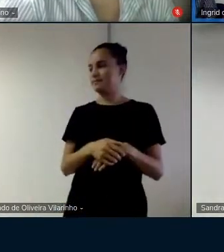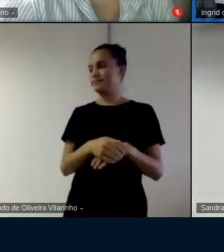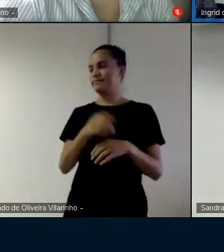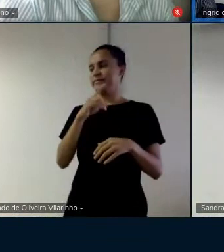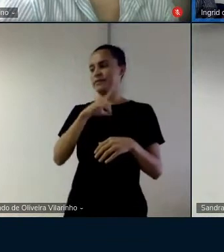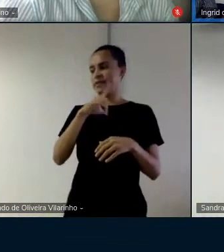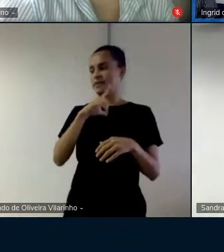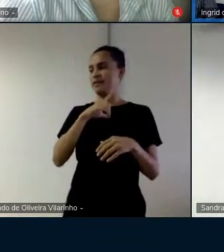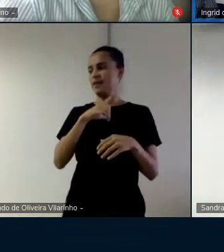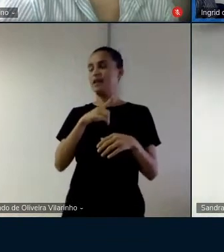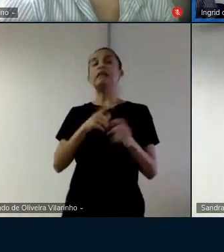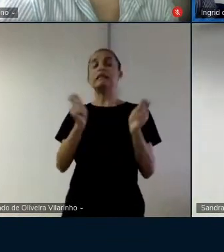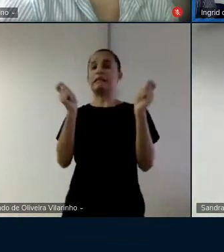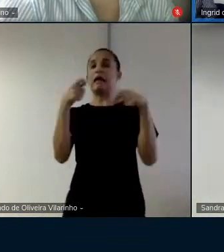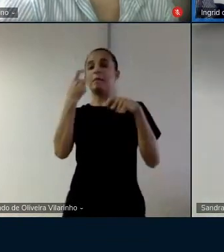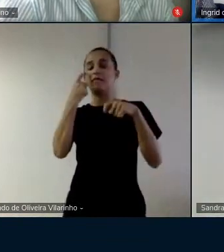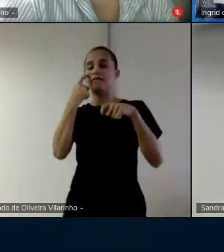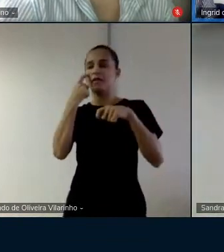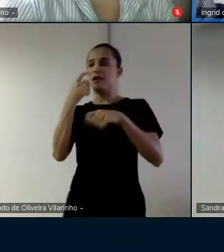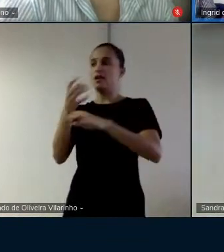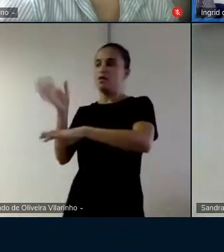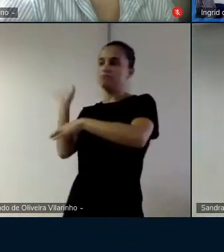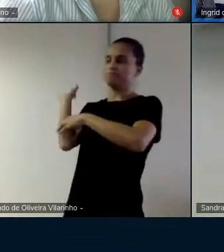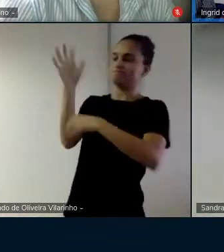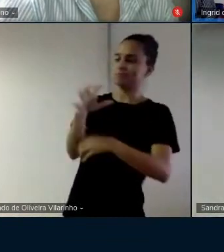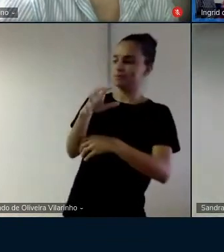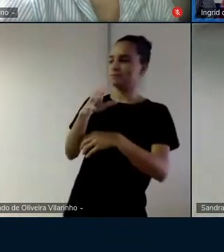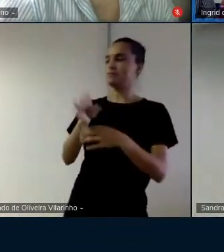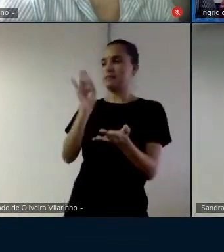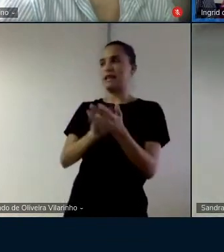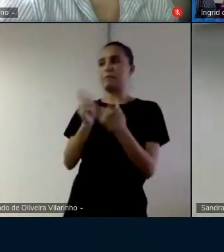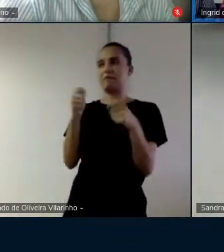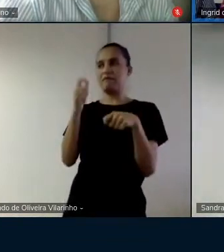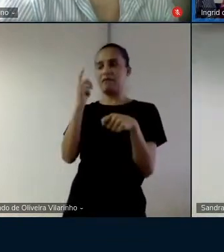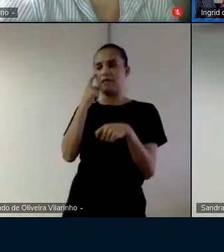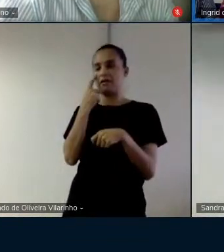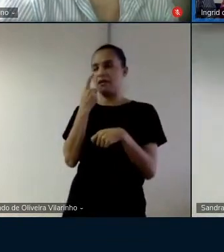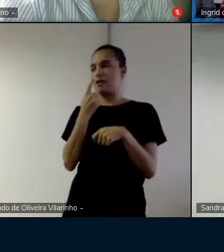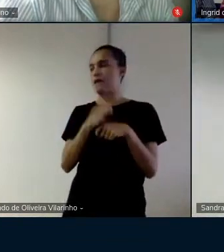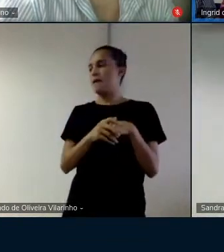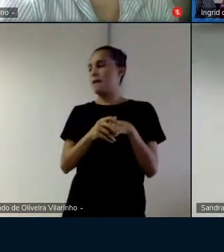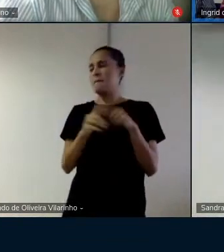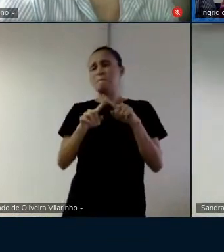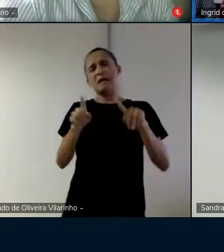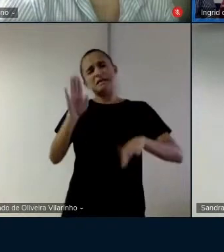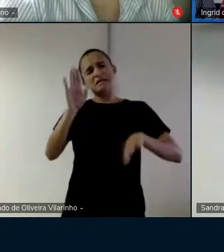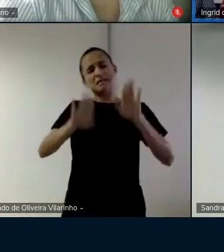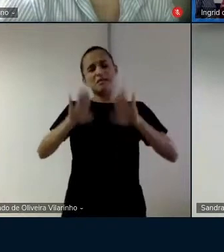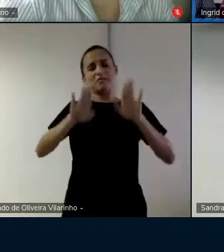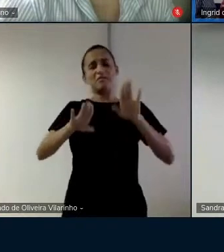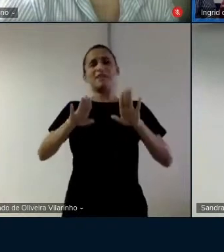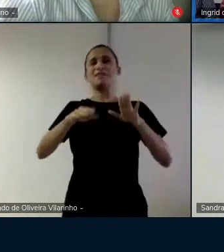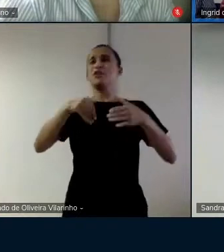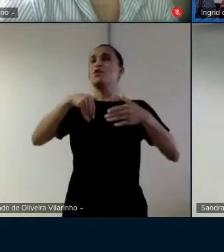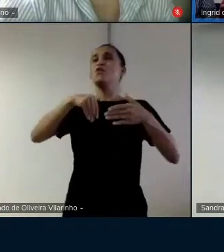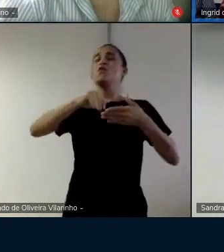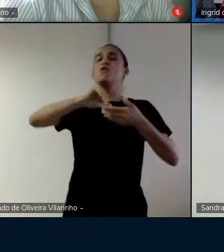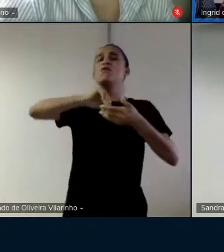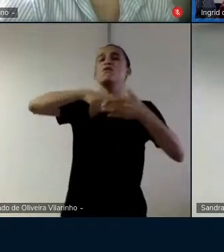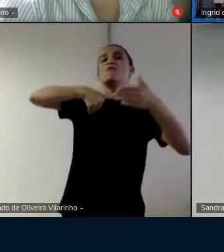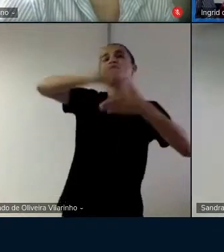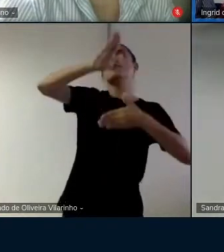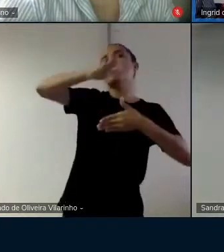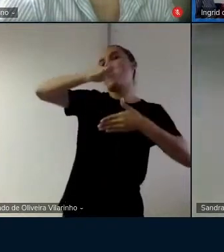tem um ícone que dá pra ver que a pessoa tá jogando uma bola com um caco né mas eu não sei se talvez um futebol